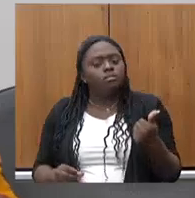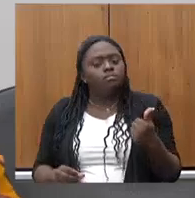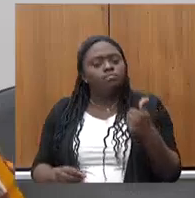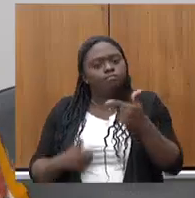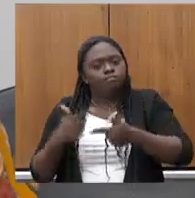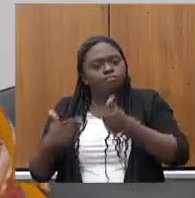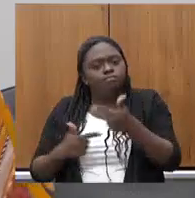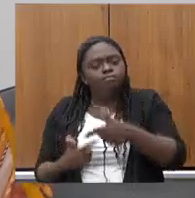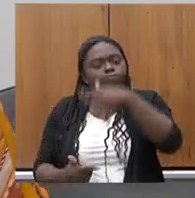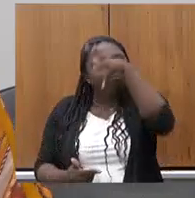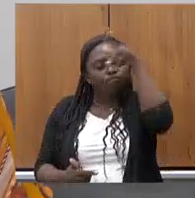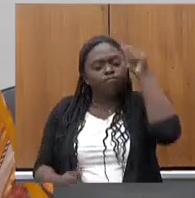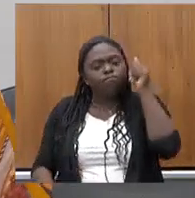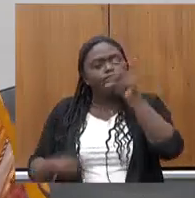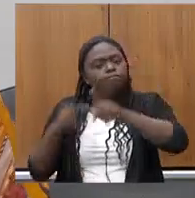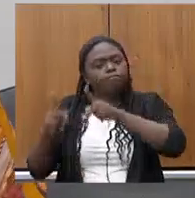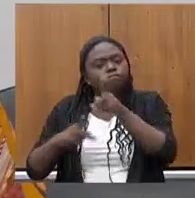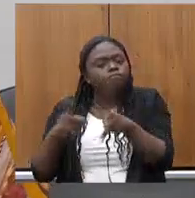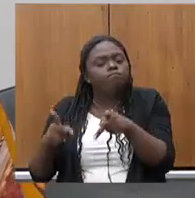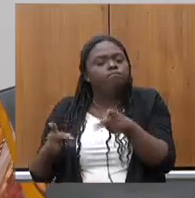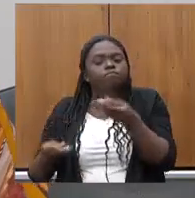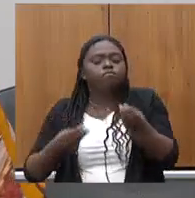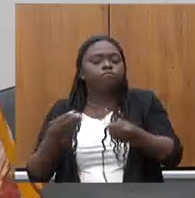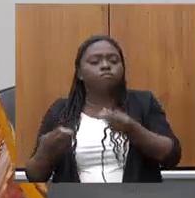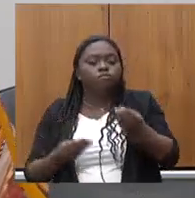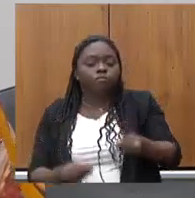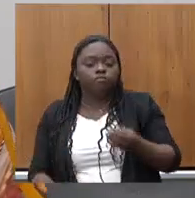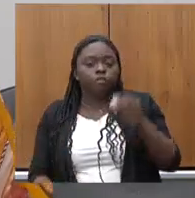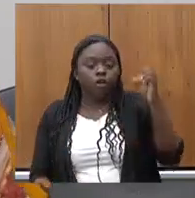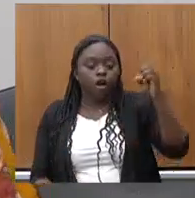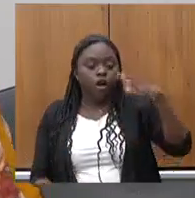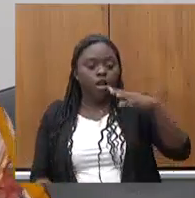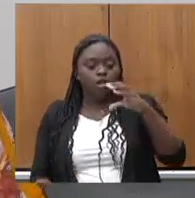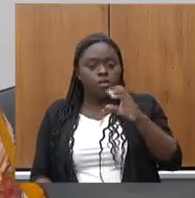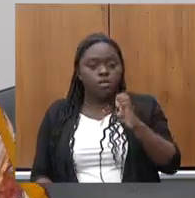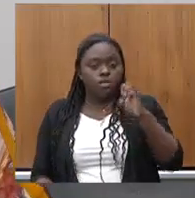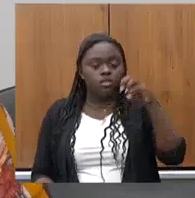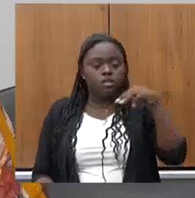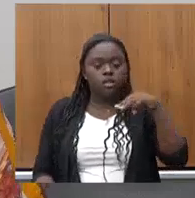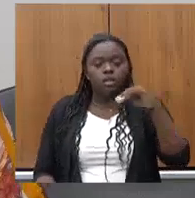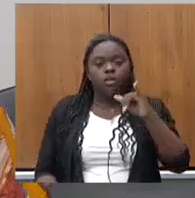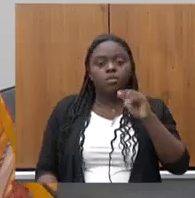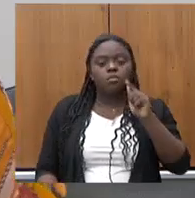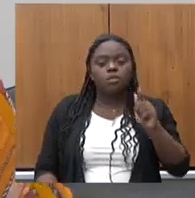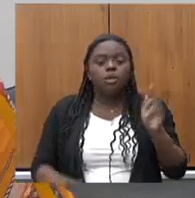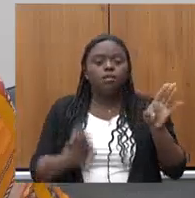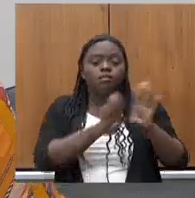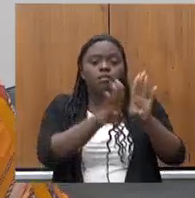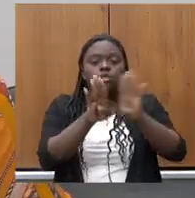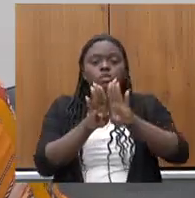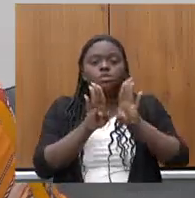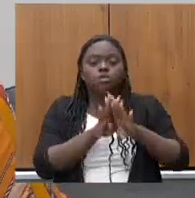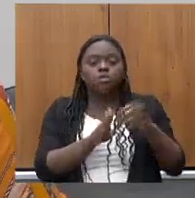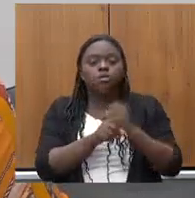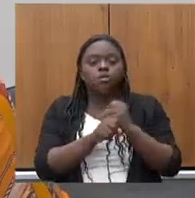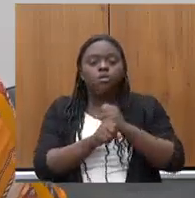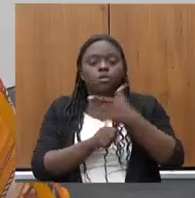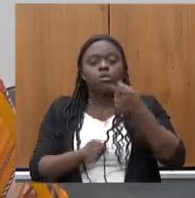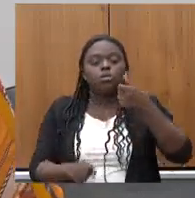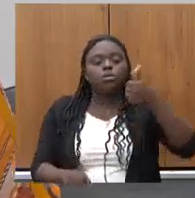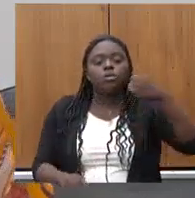de serviço público à população como é que a Semig fechou as unidades de atendimento que foram fechadas em 2019